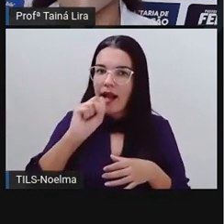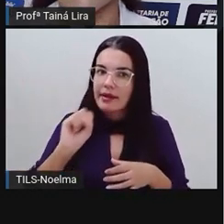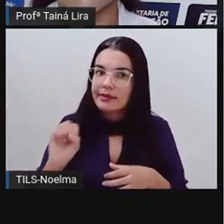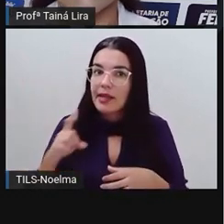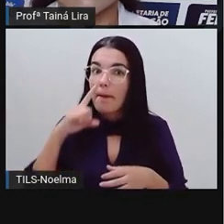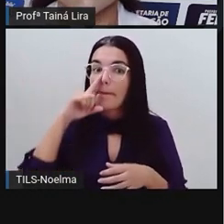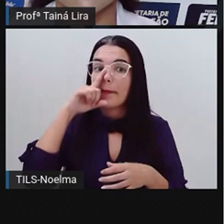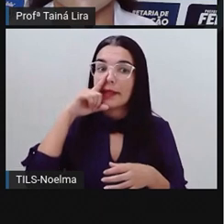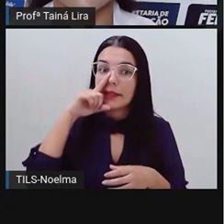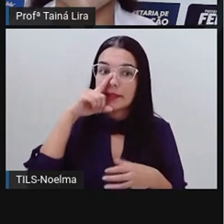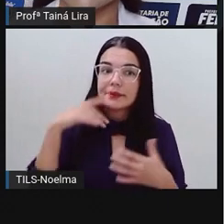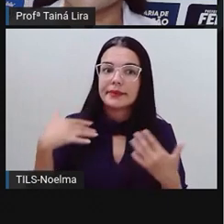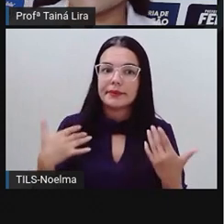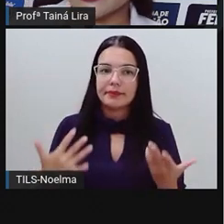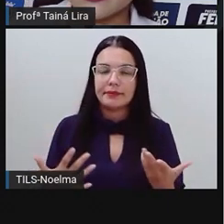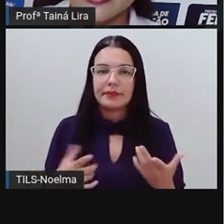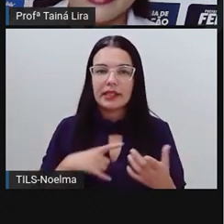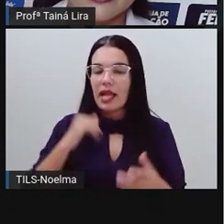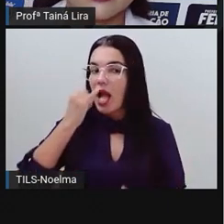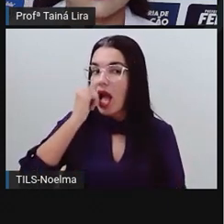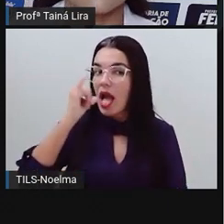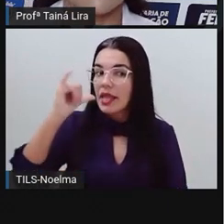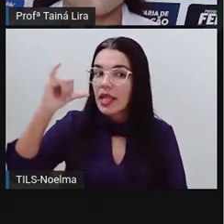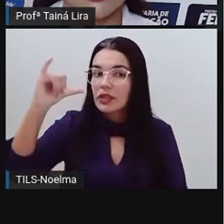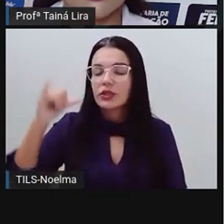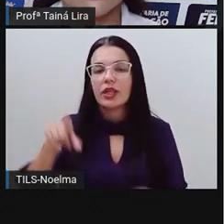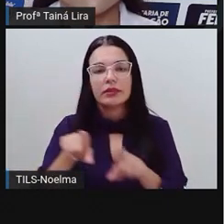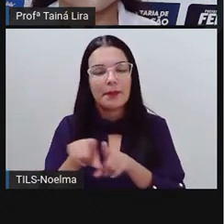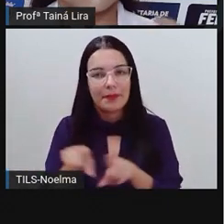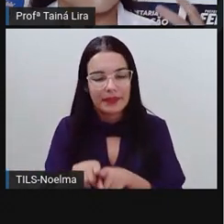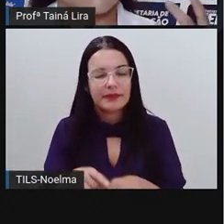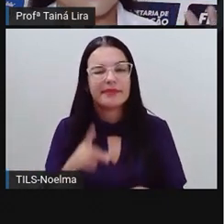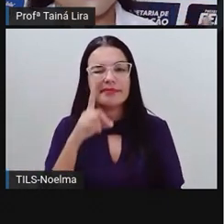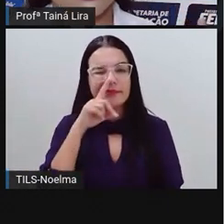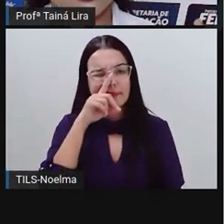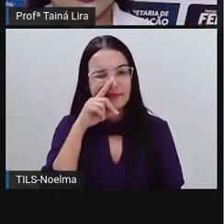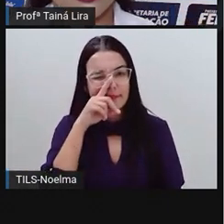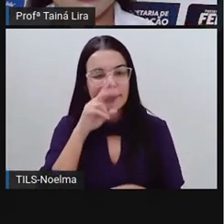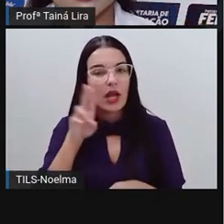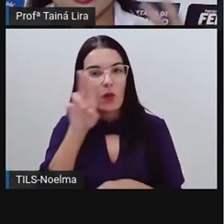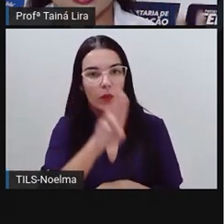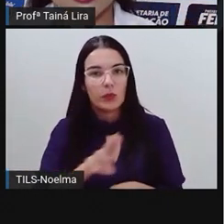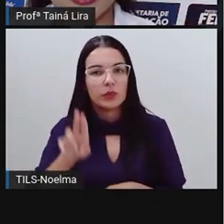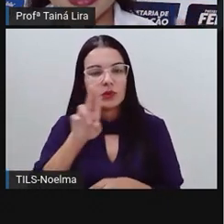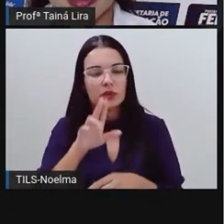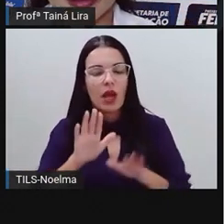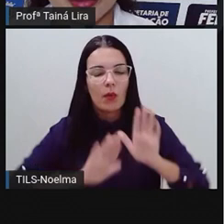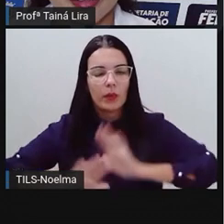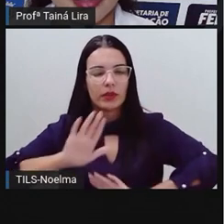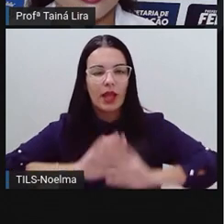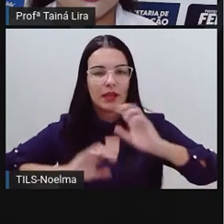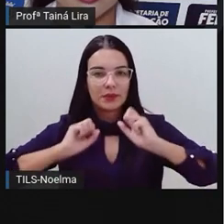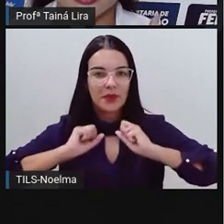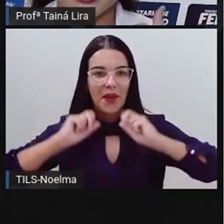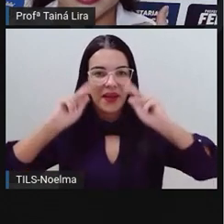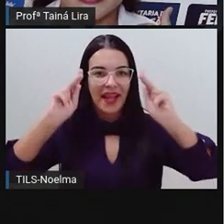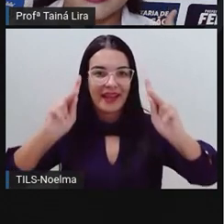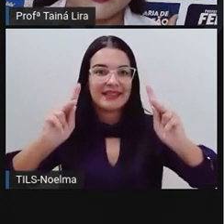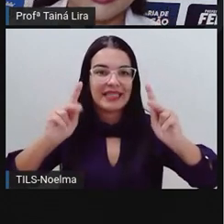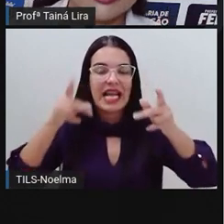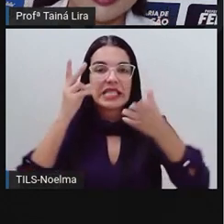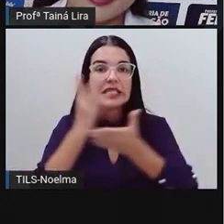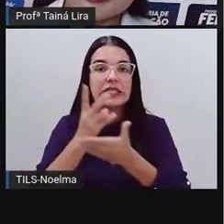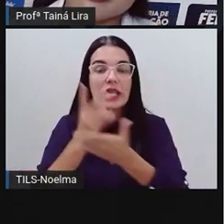perigoso, né? Energia elétrica. Então, ó, utilizar aí tudo com o maior cuidado, certo? Sempre